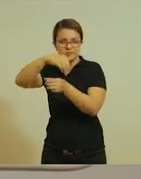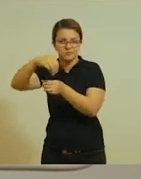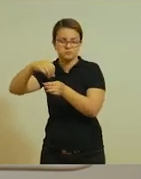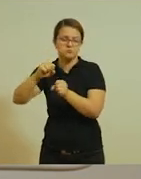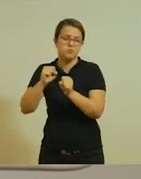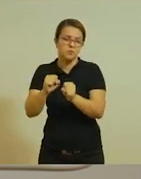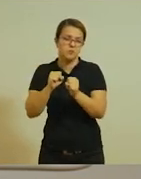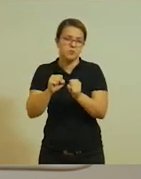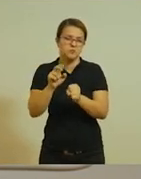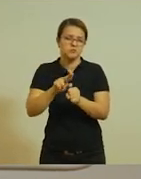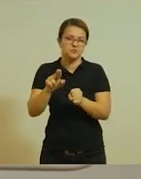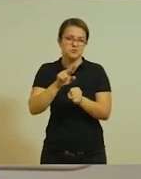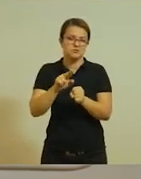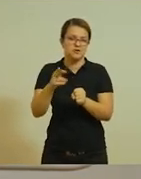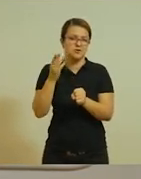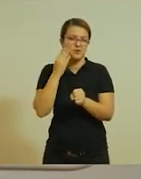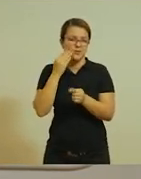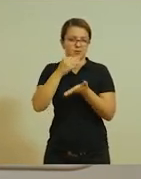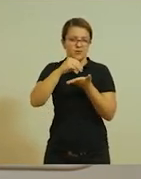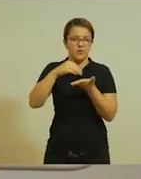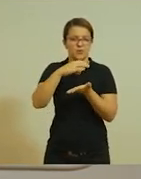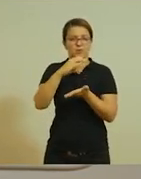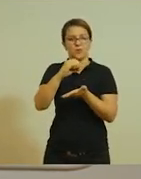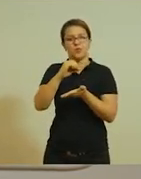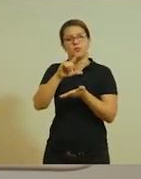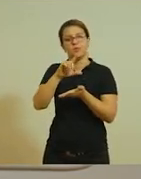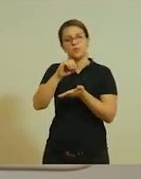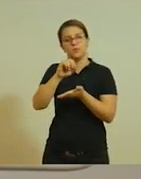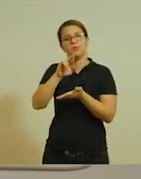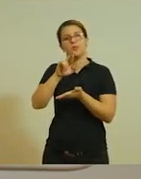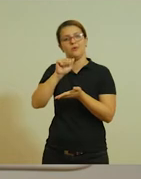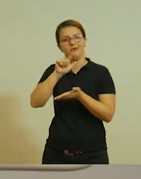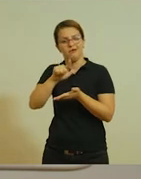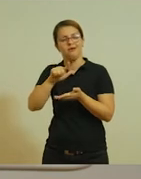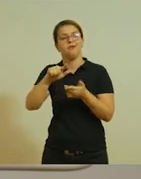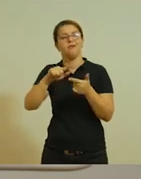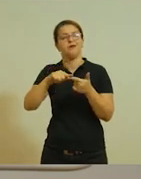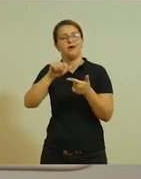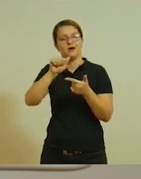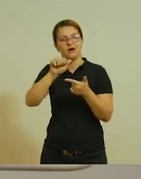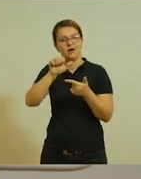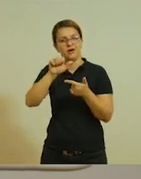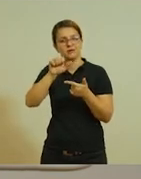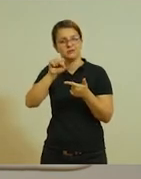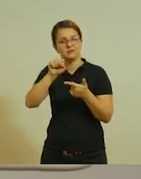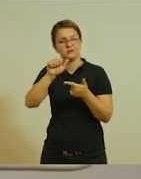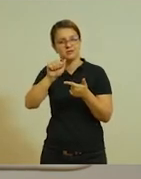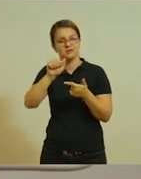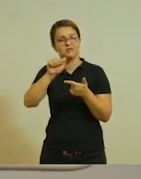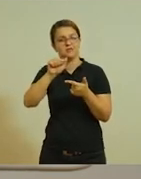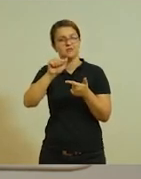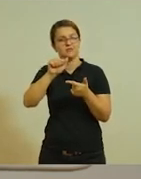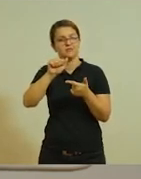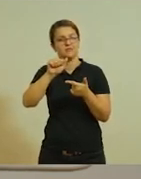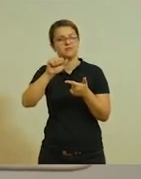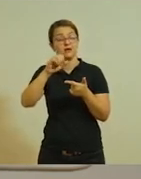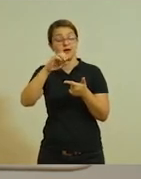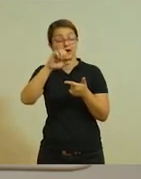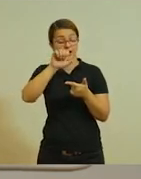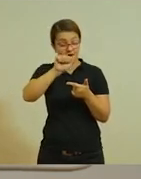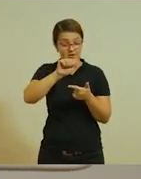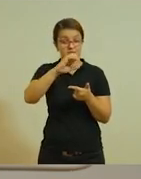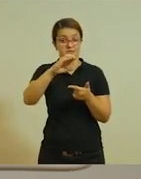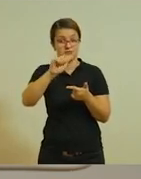alguma especiaria, como o colorau, o açafrão e posso utilizar também o suco ou gelatina.